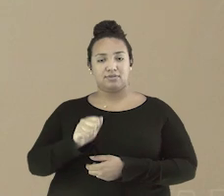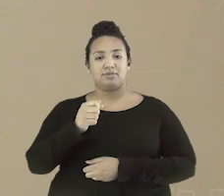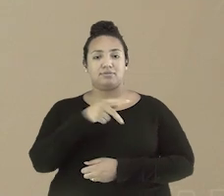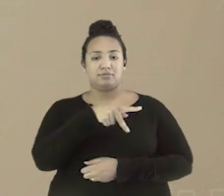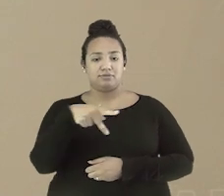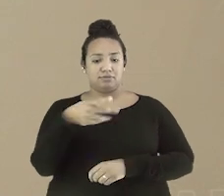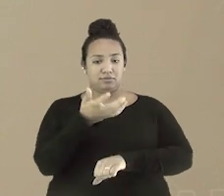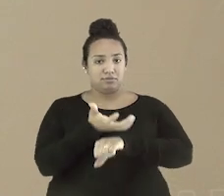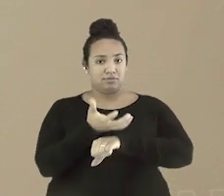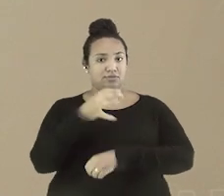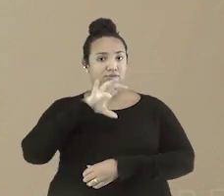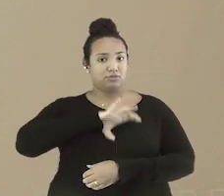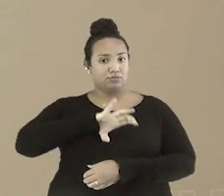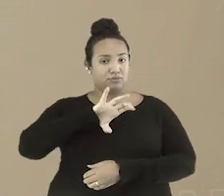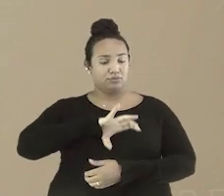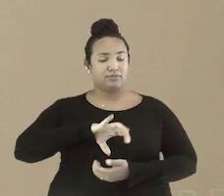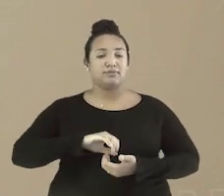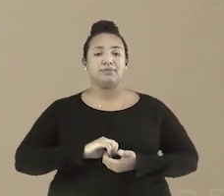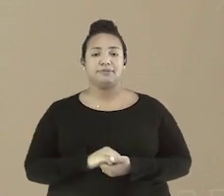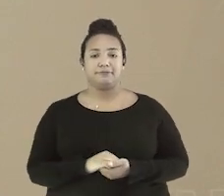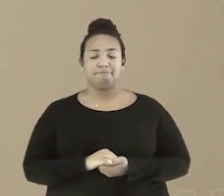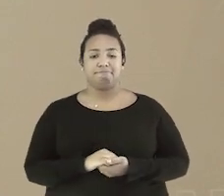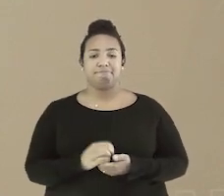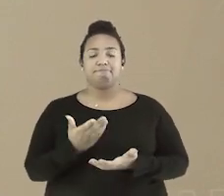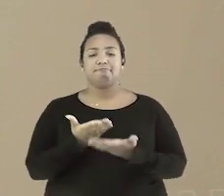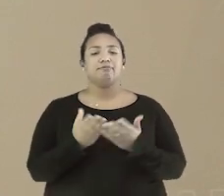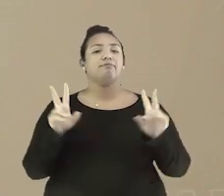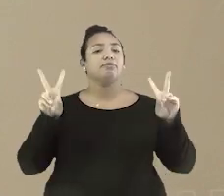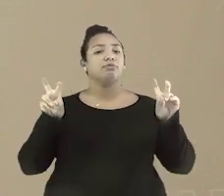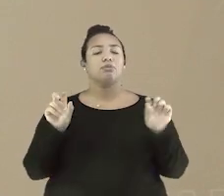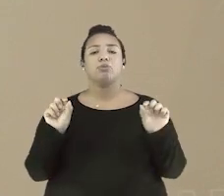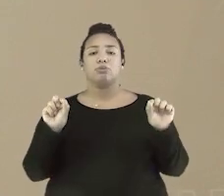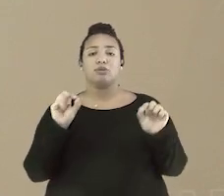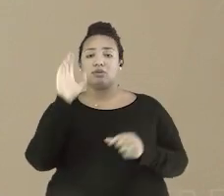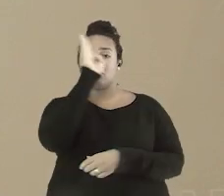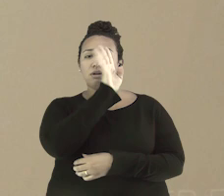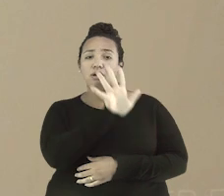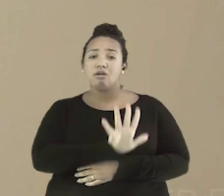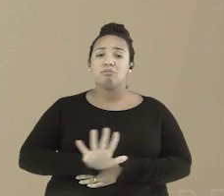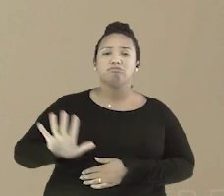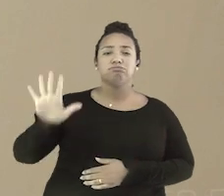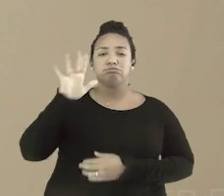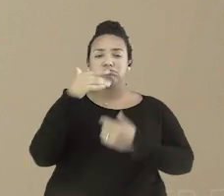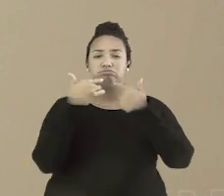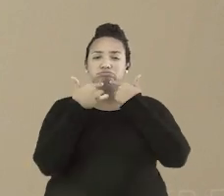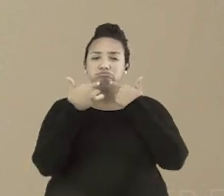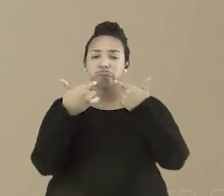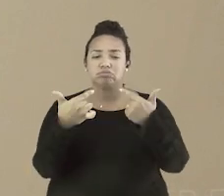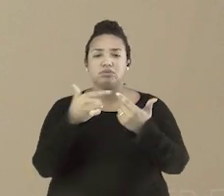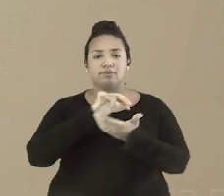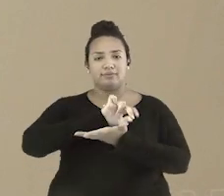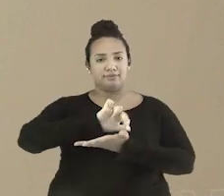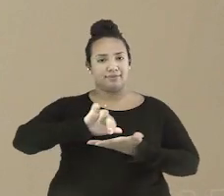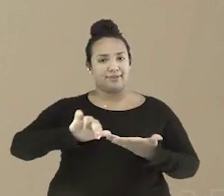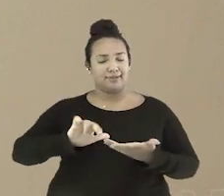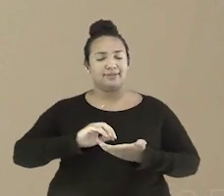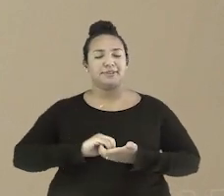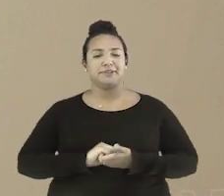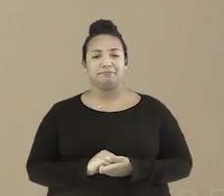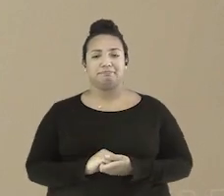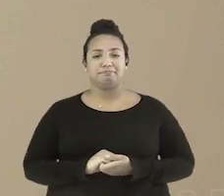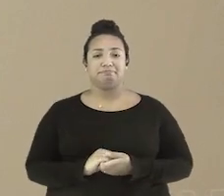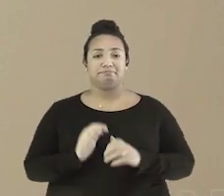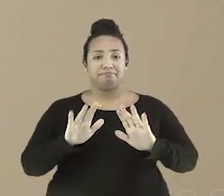portuguesa. O tema da aula de hoje é os falares do Brasil. Antes de